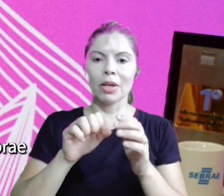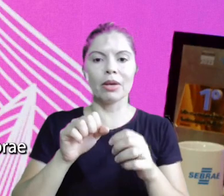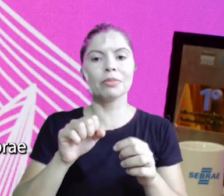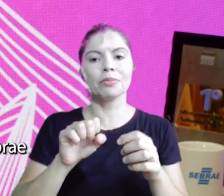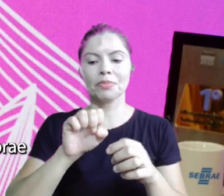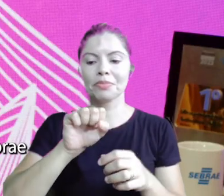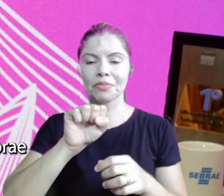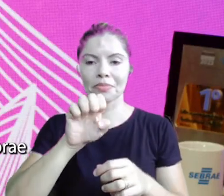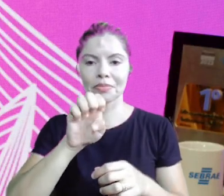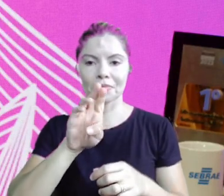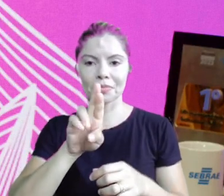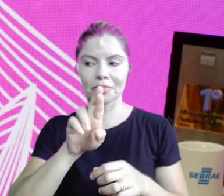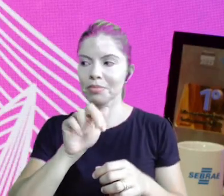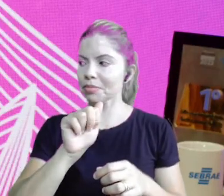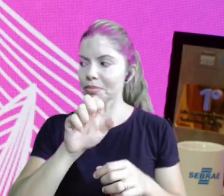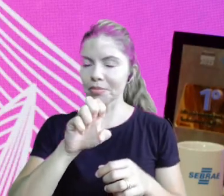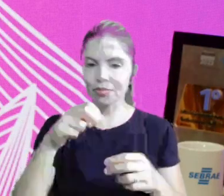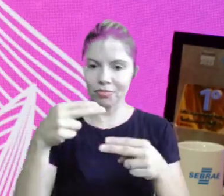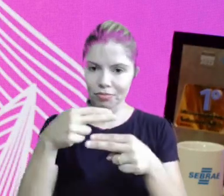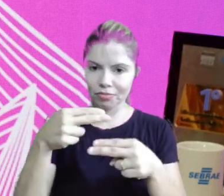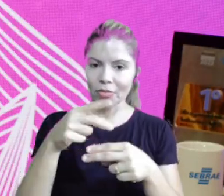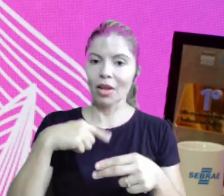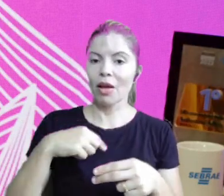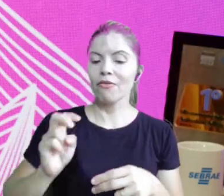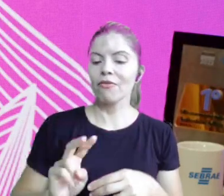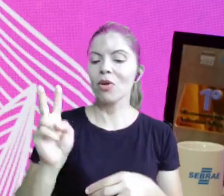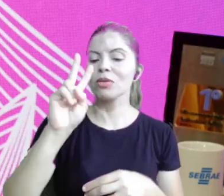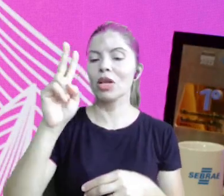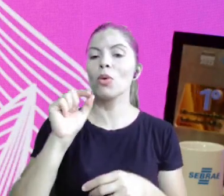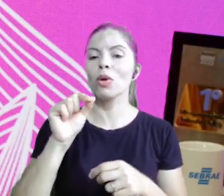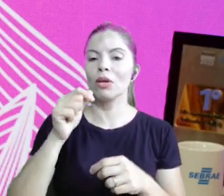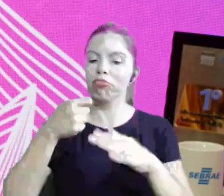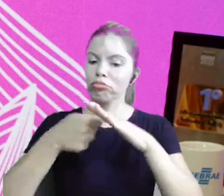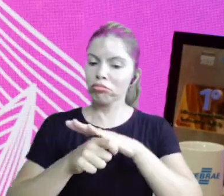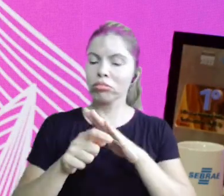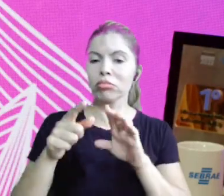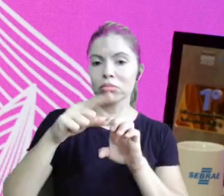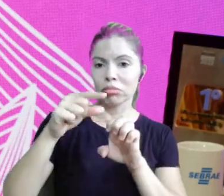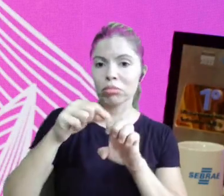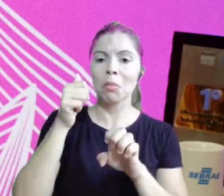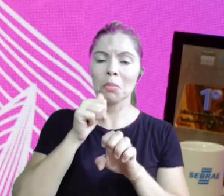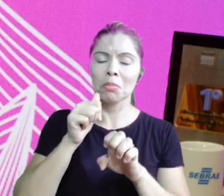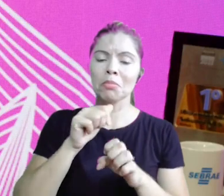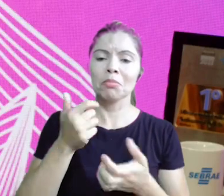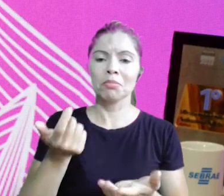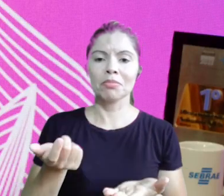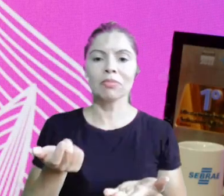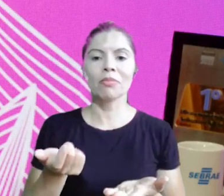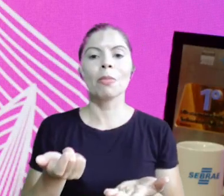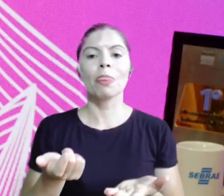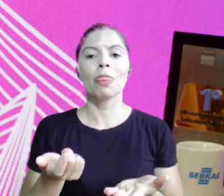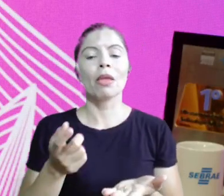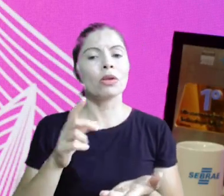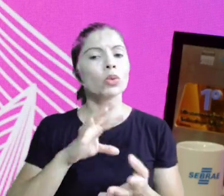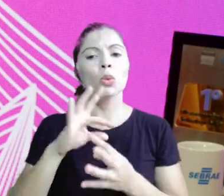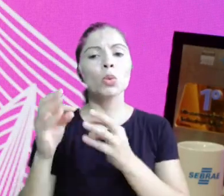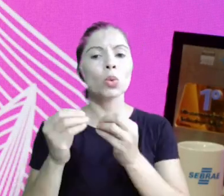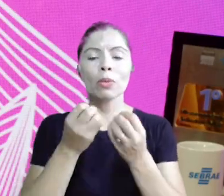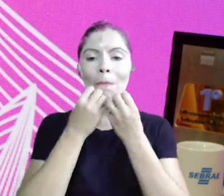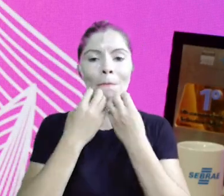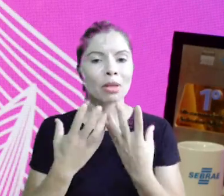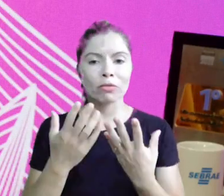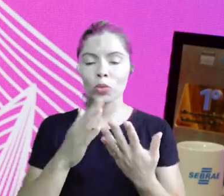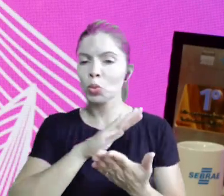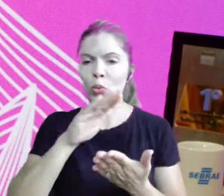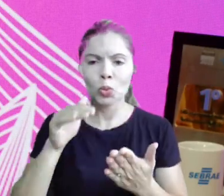tem por objetivo incentivar, valorizar o empreendedorismo feminino e todo o